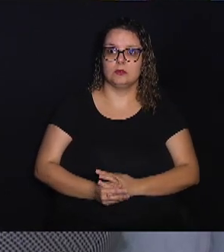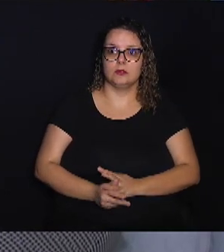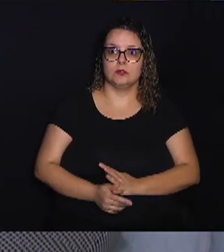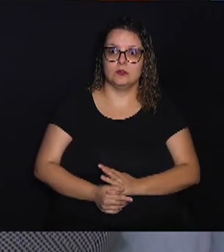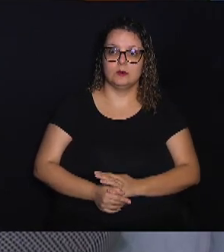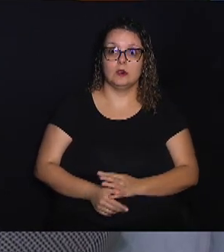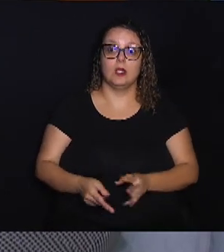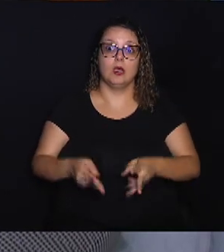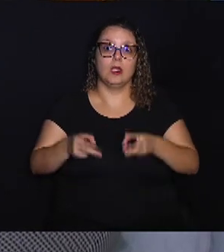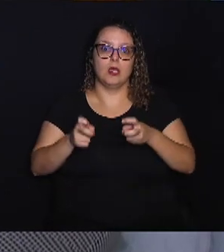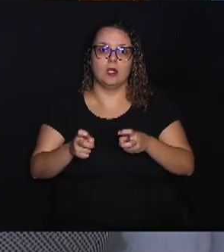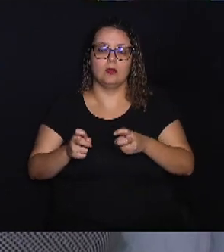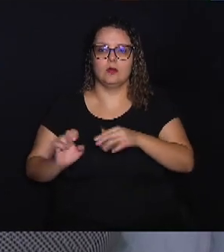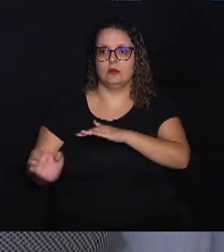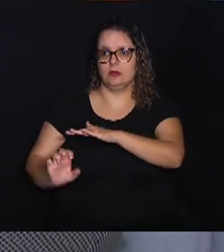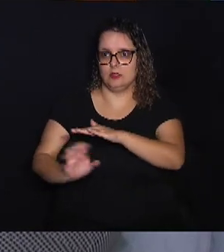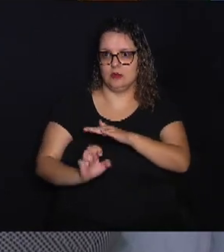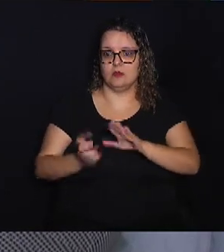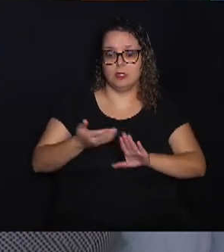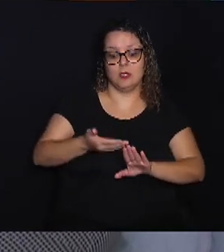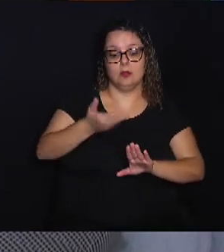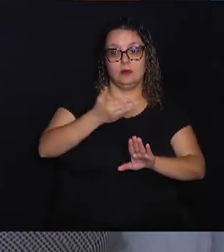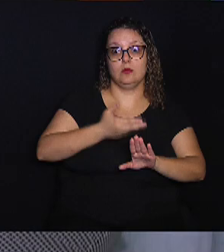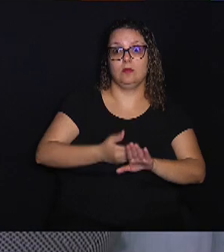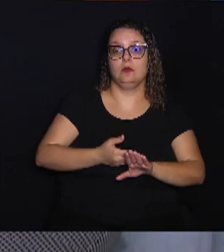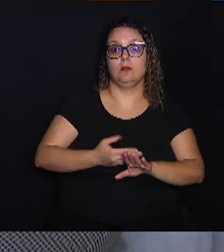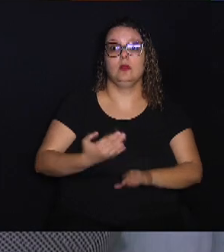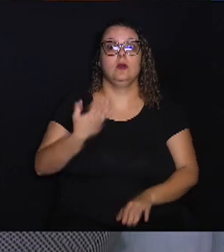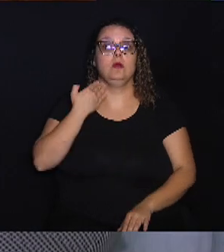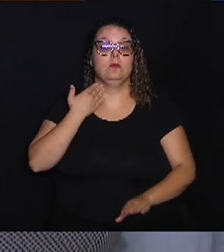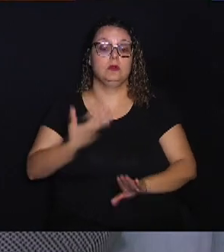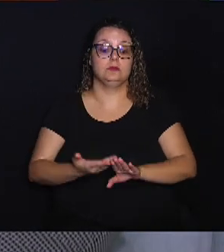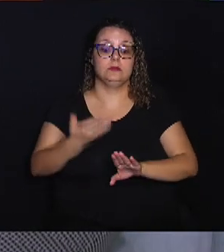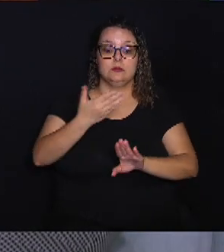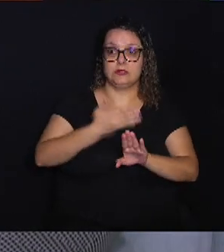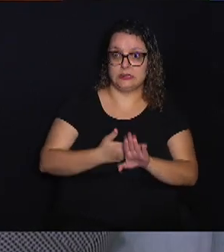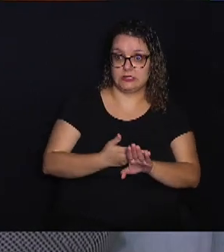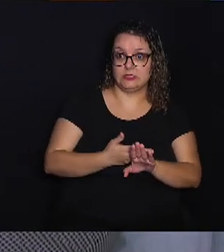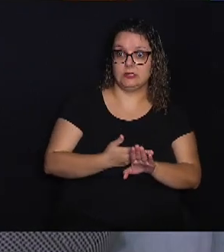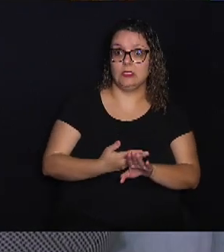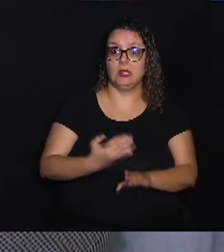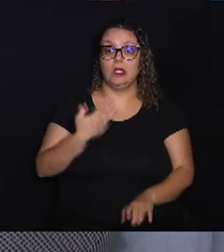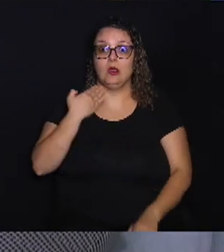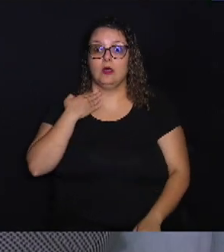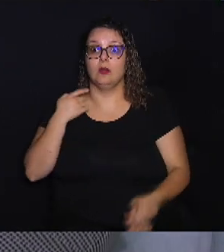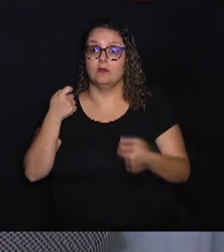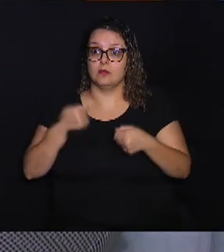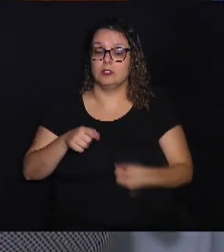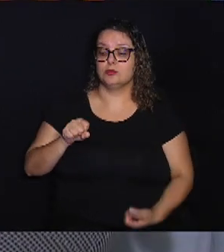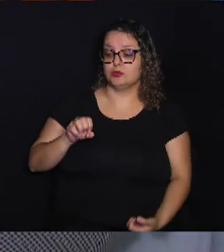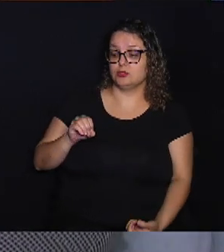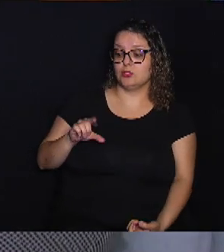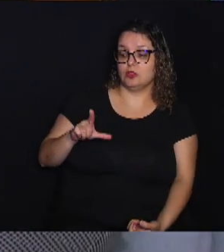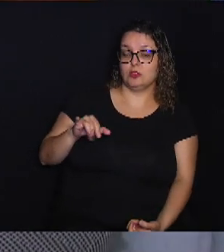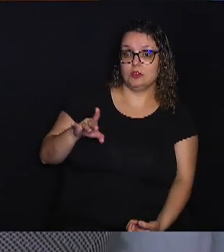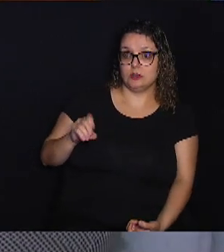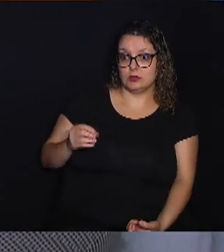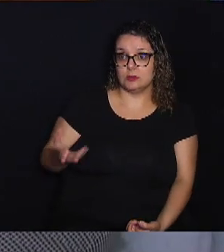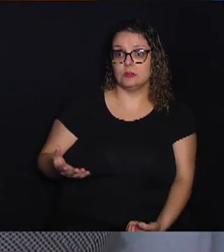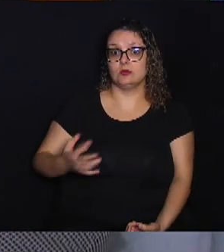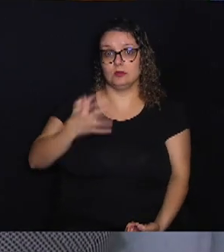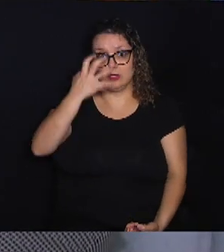a empresa que está por trás, o banco que está por trás. Se é um banco sólido, é uma empresa